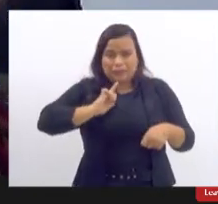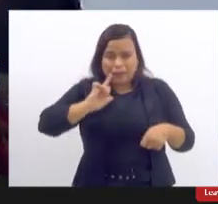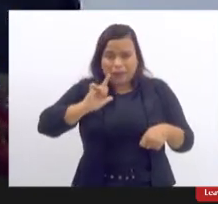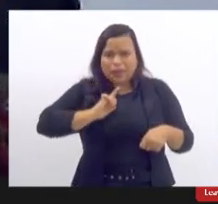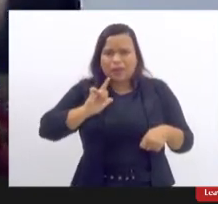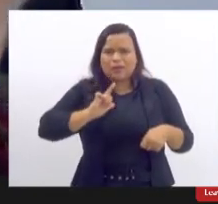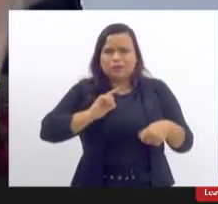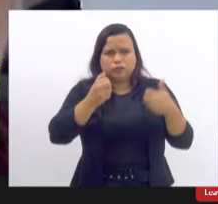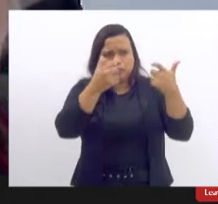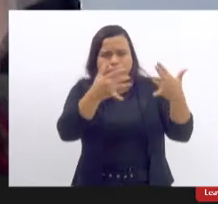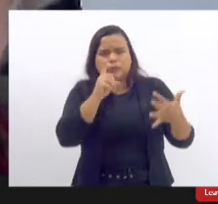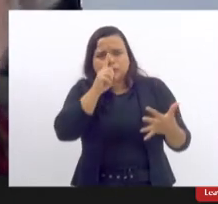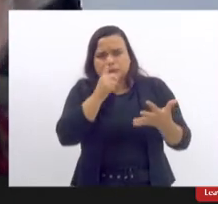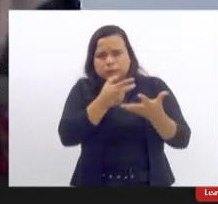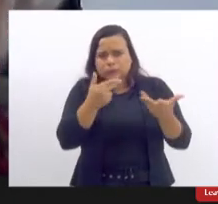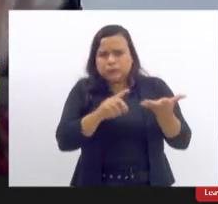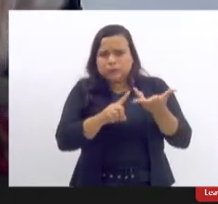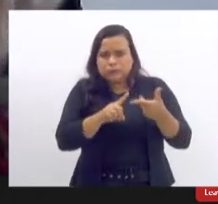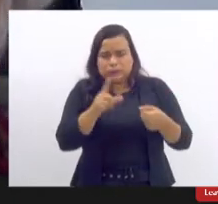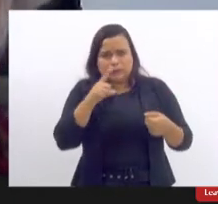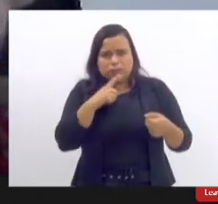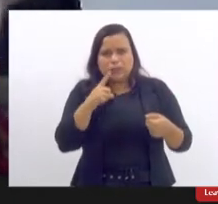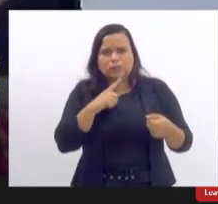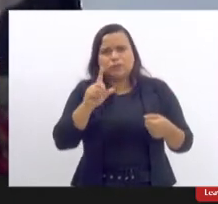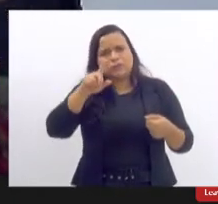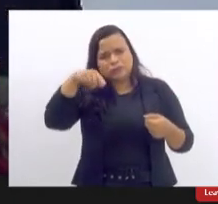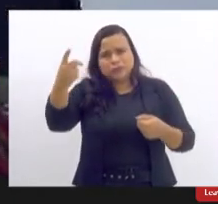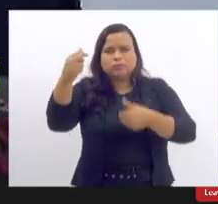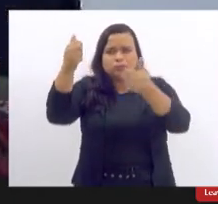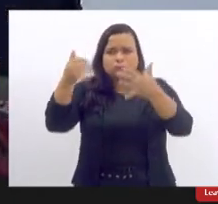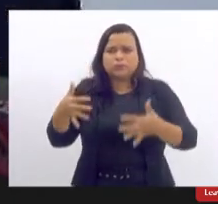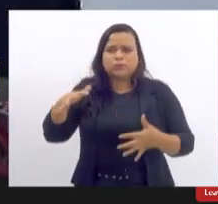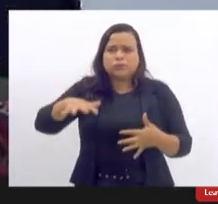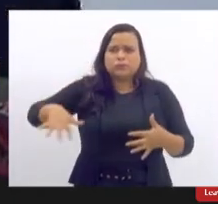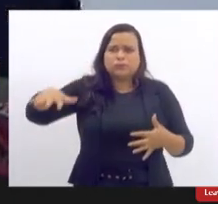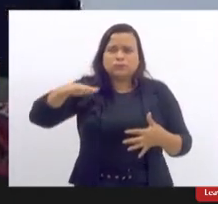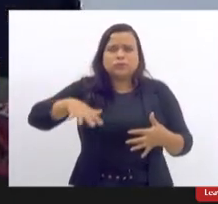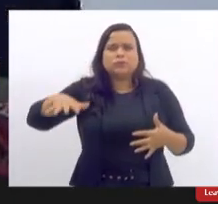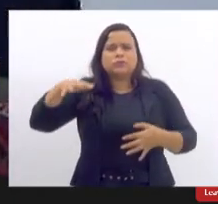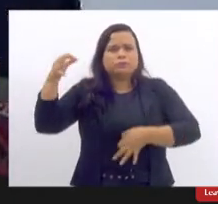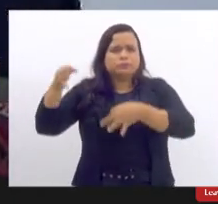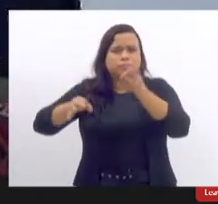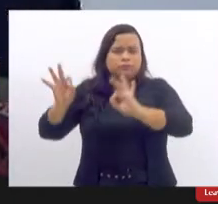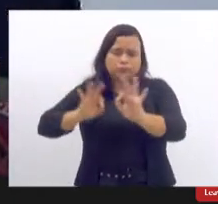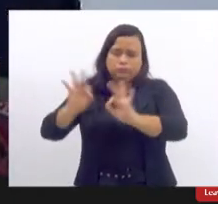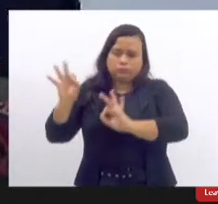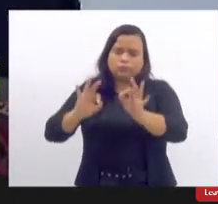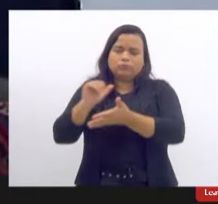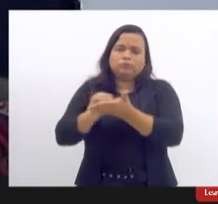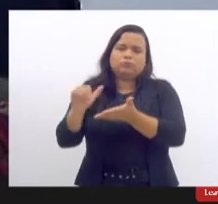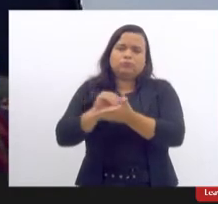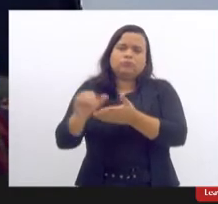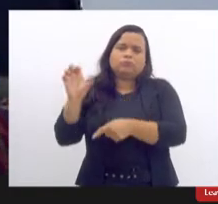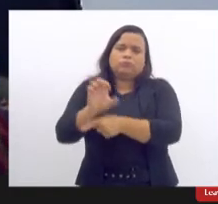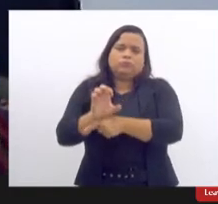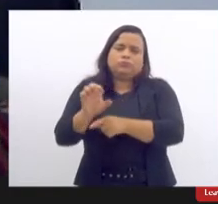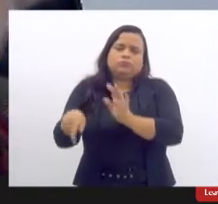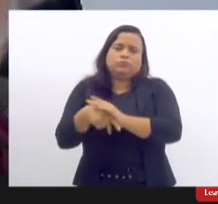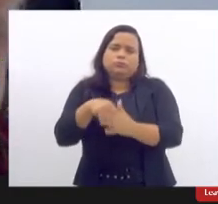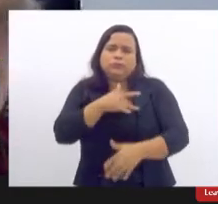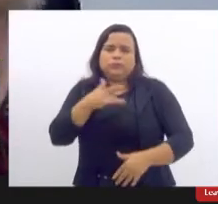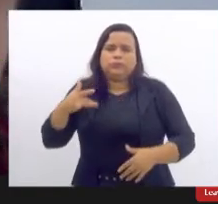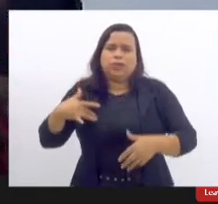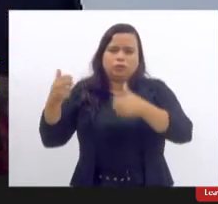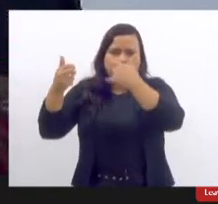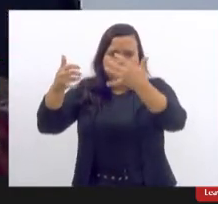sistemática depois a gente vai ouvir aqui a parte da regulamentação da Secretaria Estadual de Saúde pra ver